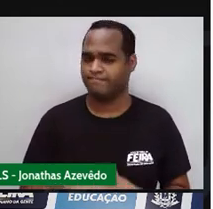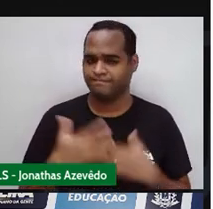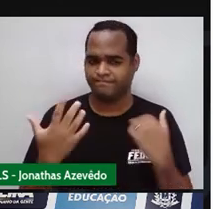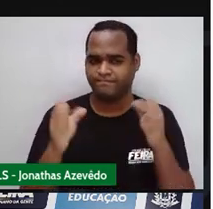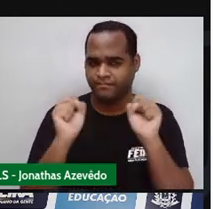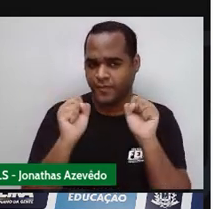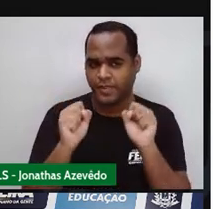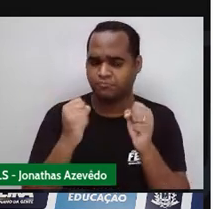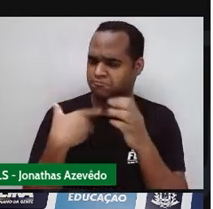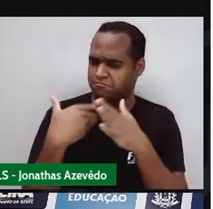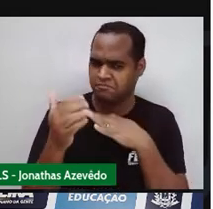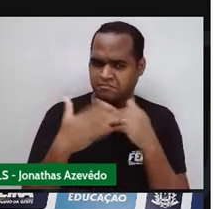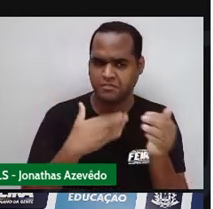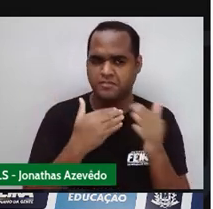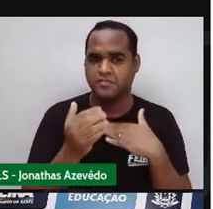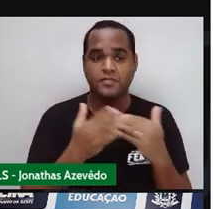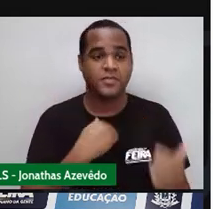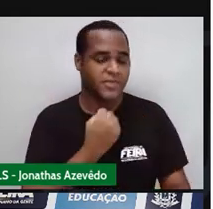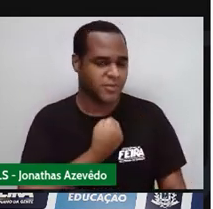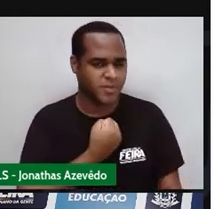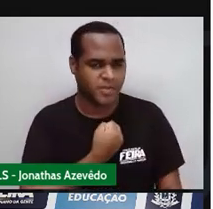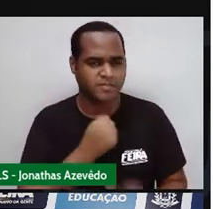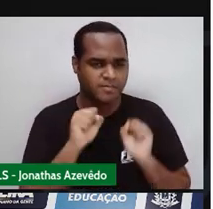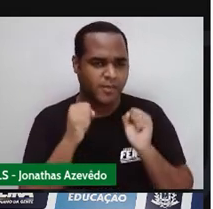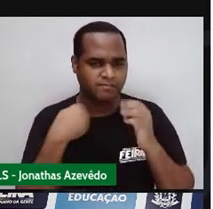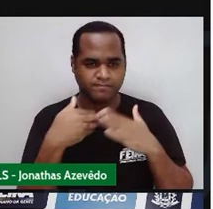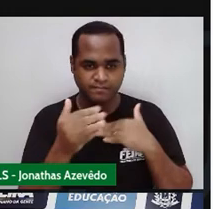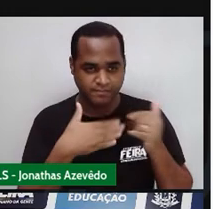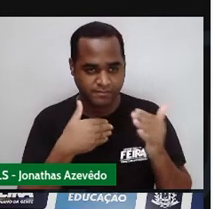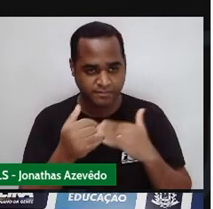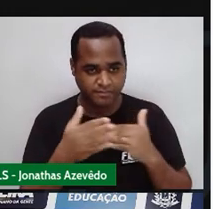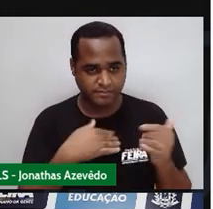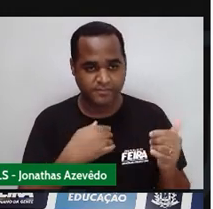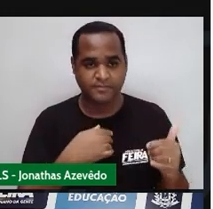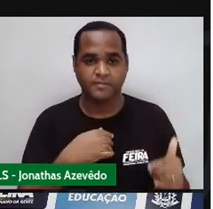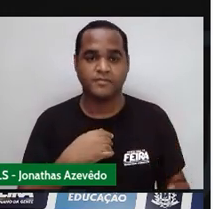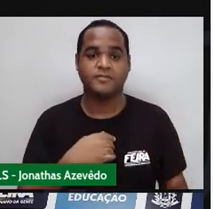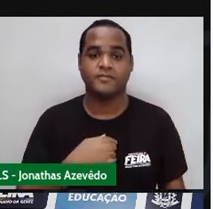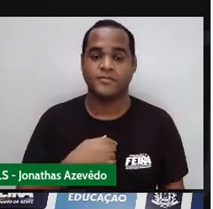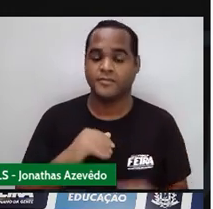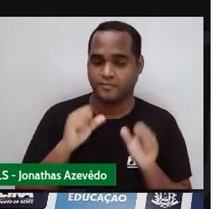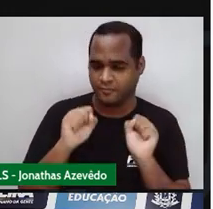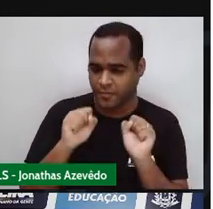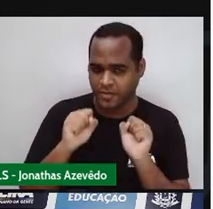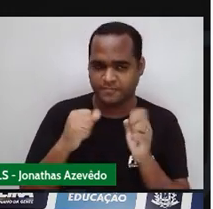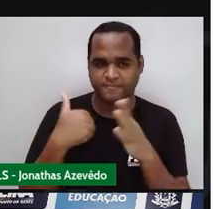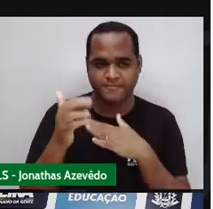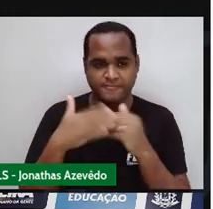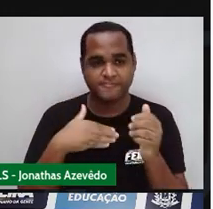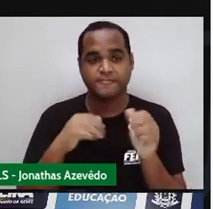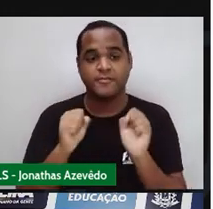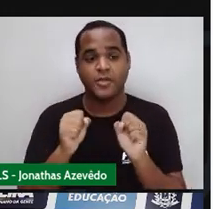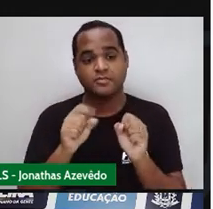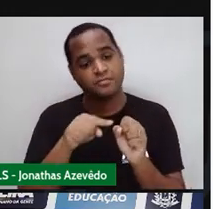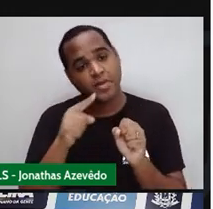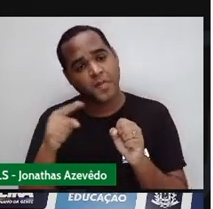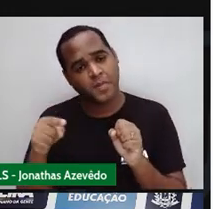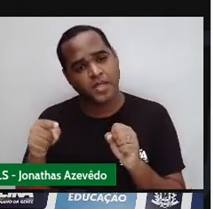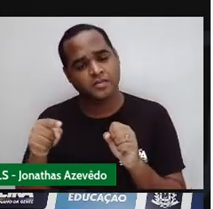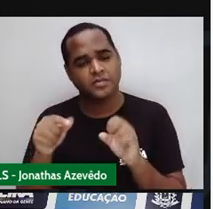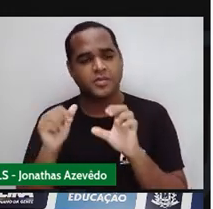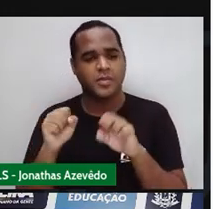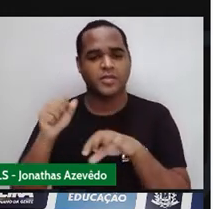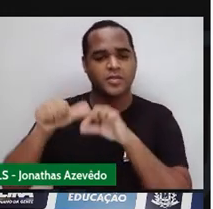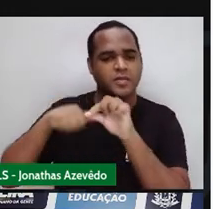quaisquer Números consecutivos Esses números Podem variar Né O que é variar Variar significa